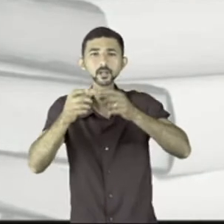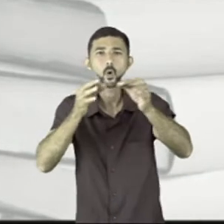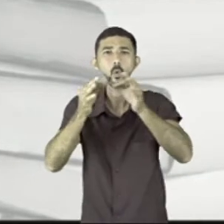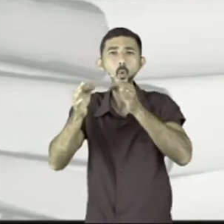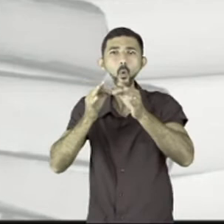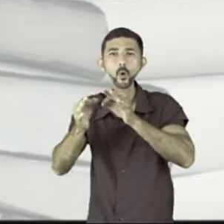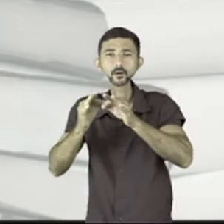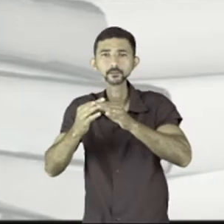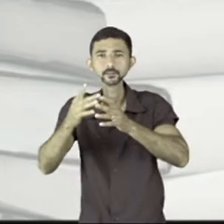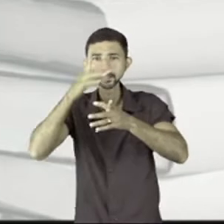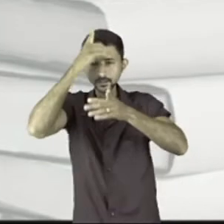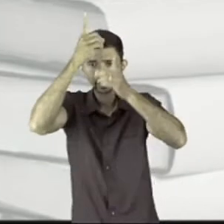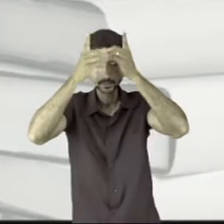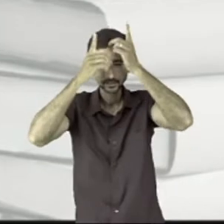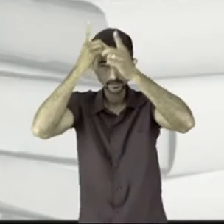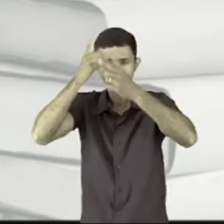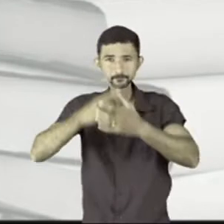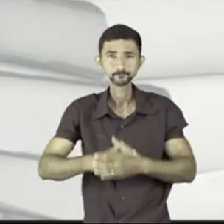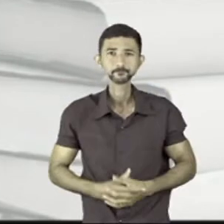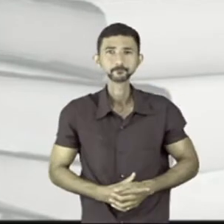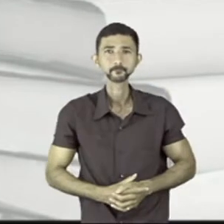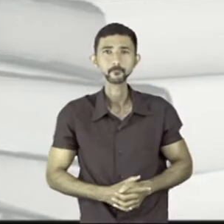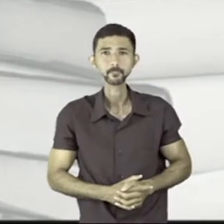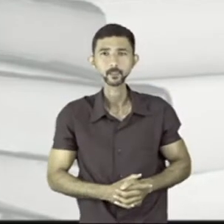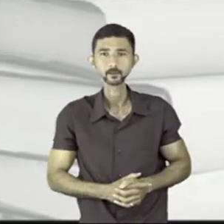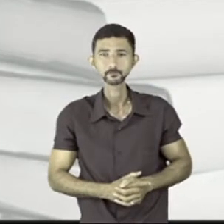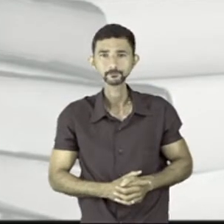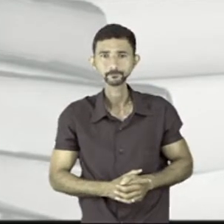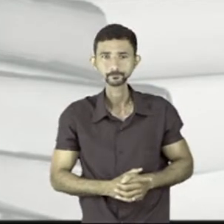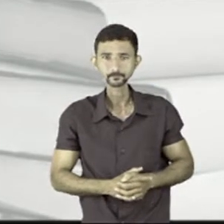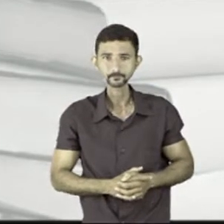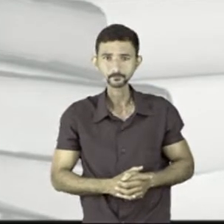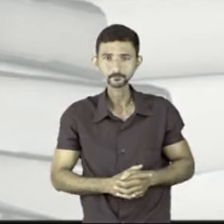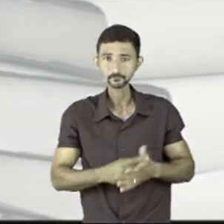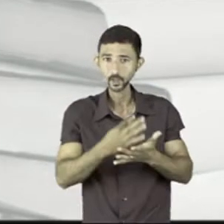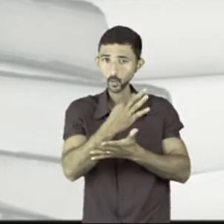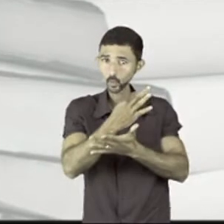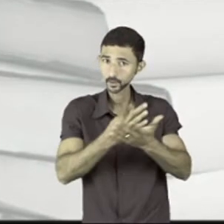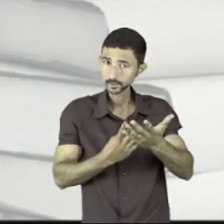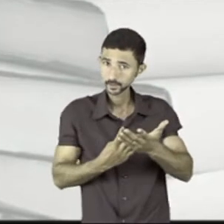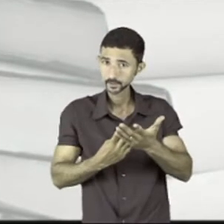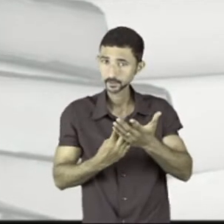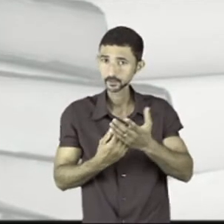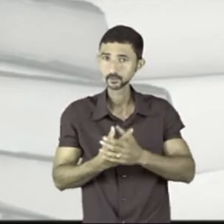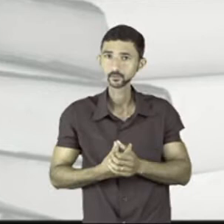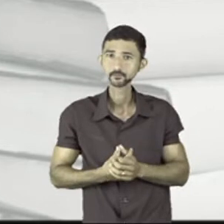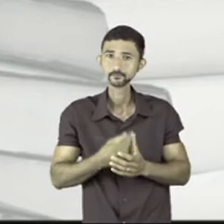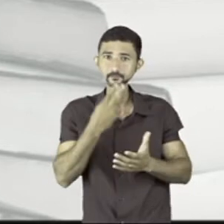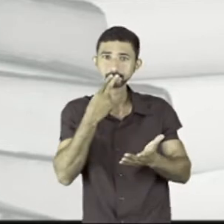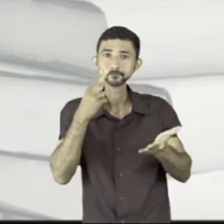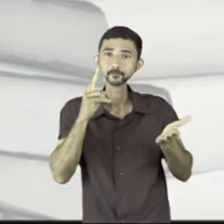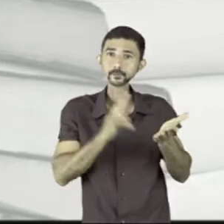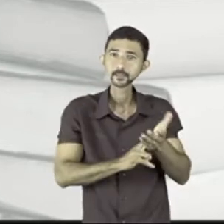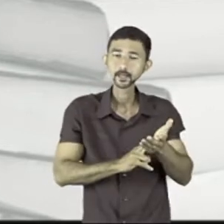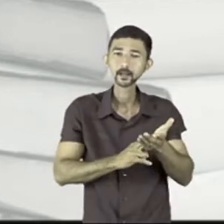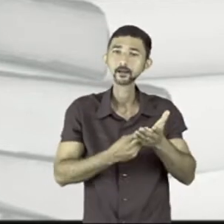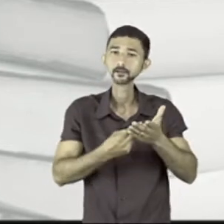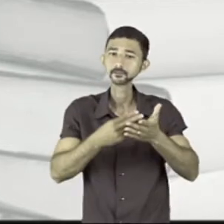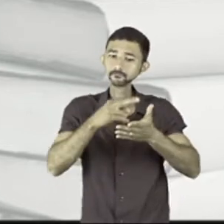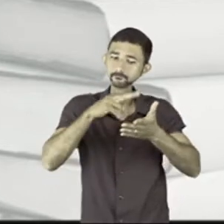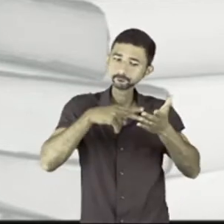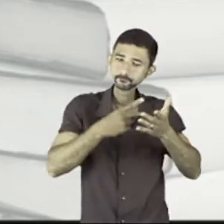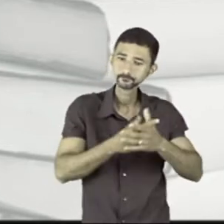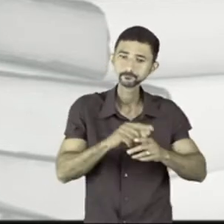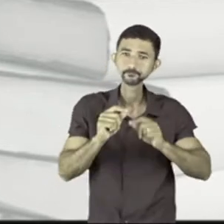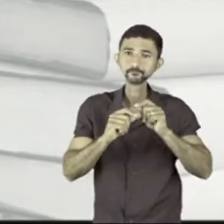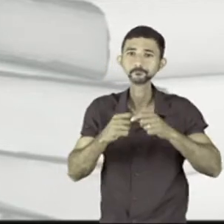organização das ideias. Esse texto que nós chamamos de carta do leitor, ele também